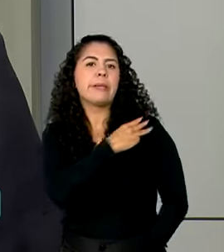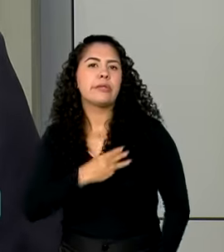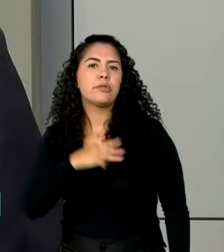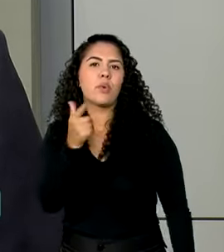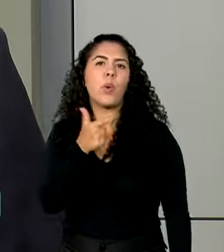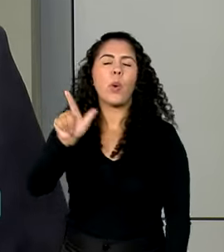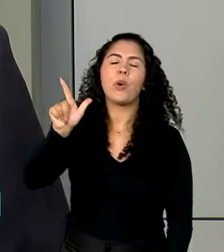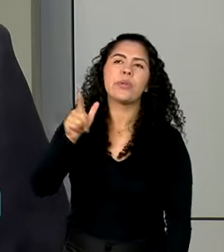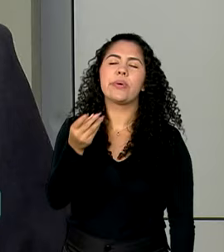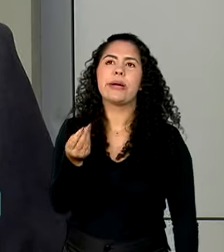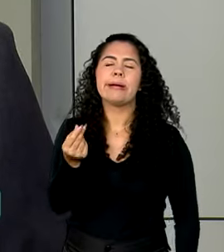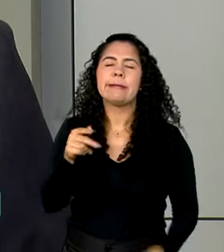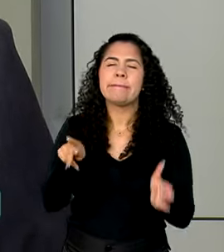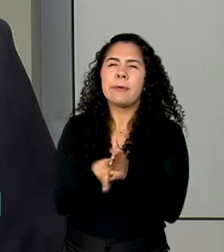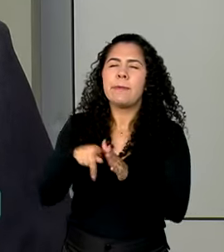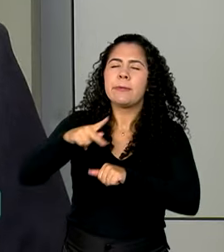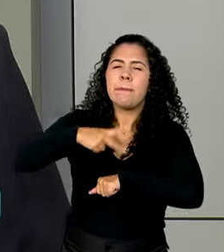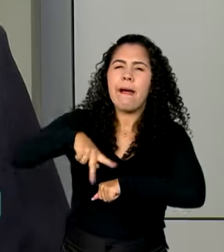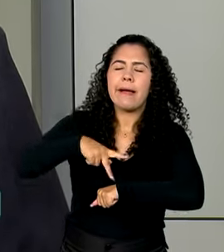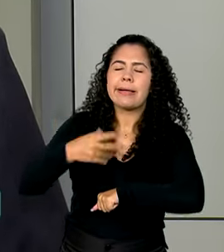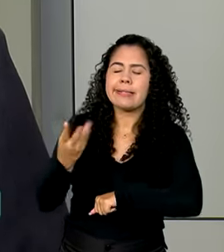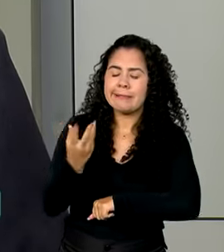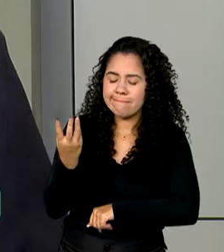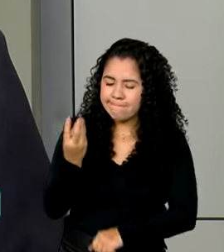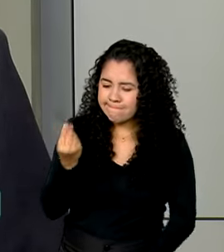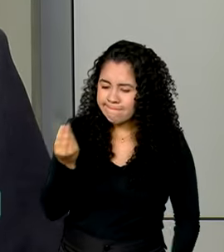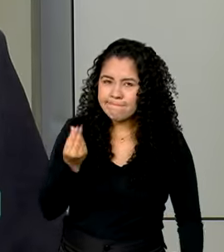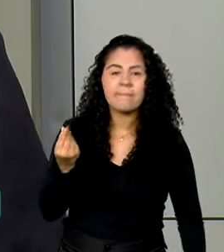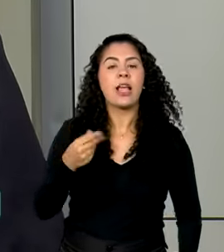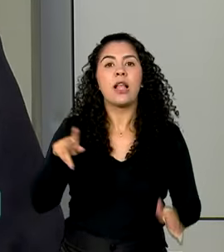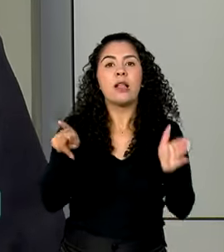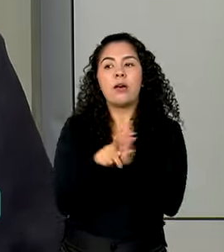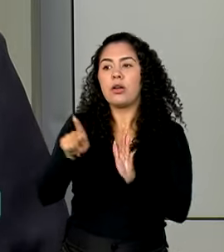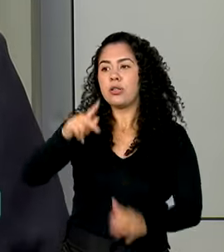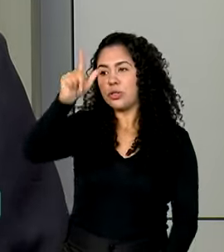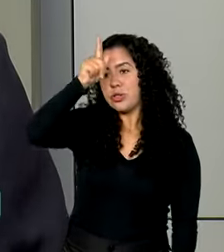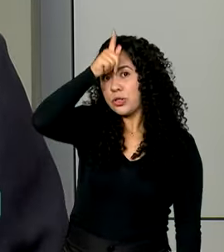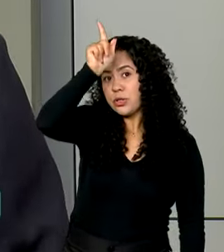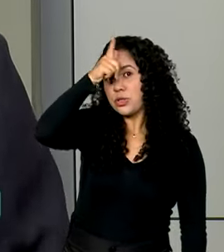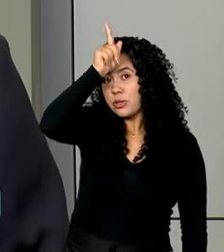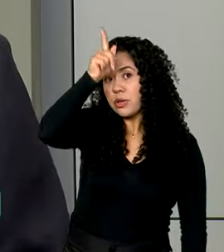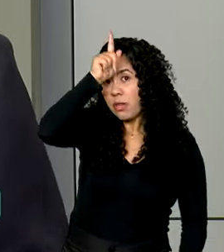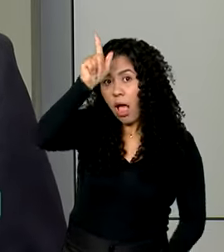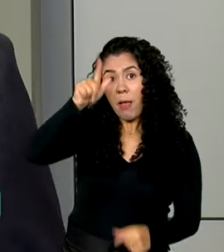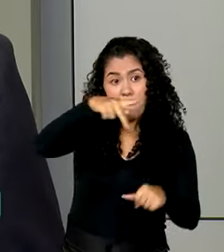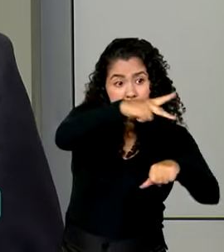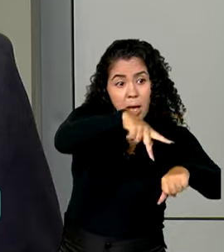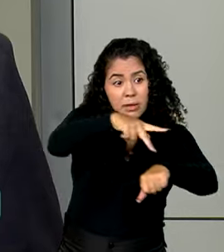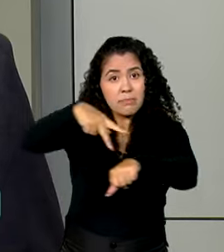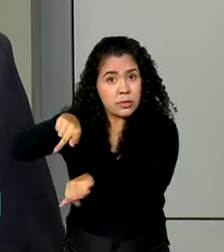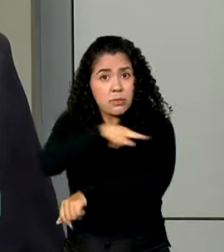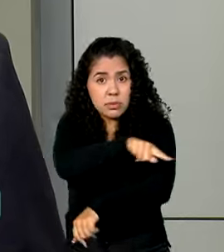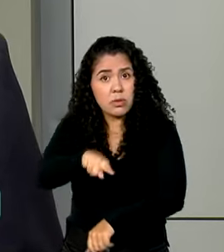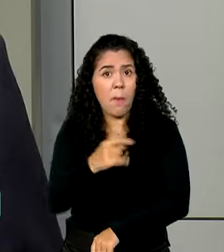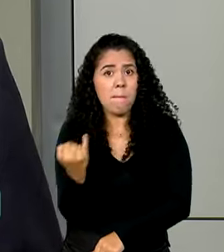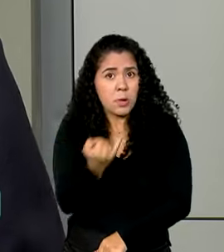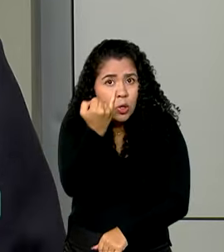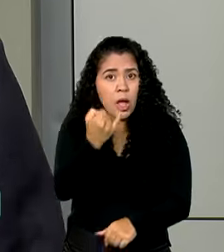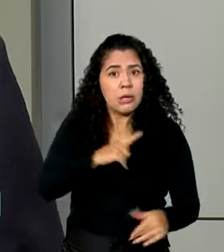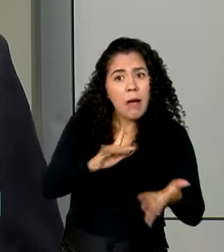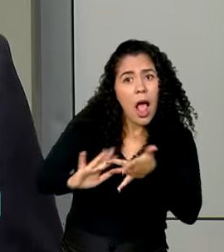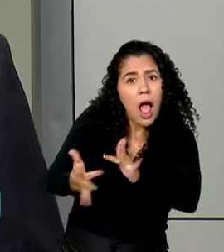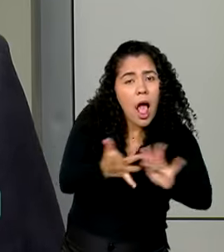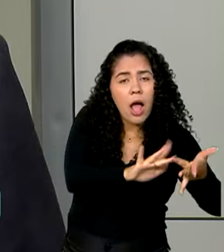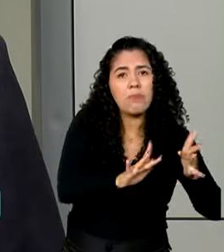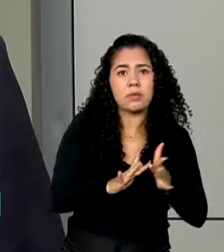também o ministro do exterior da Jordânia, que são países que são importantes interlocutores nessa área